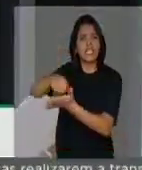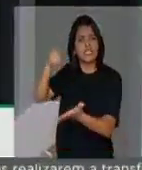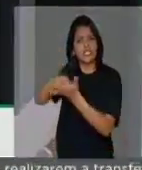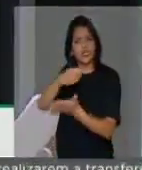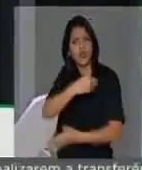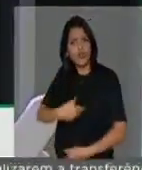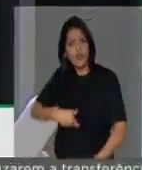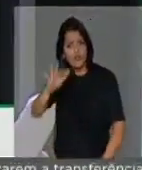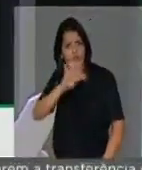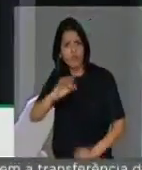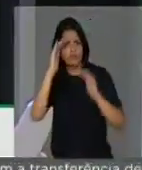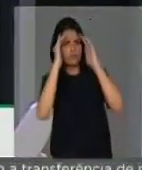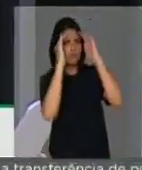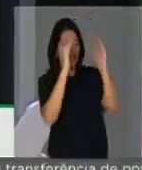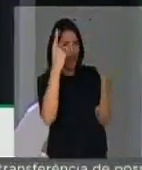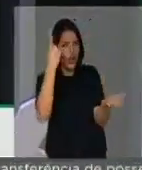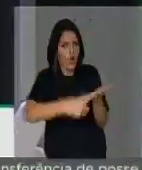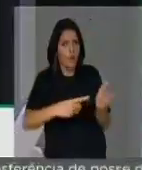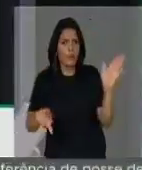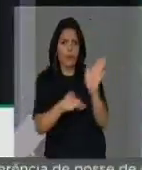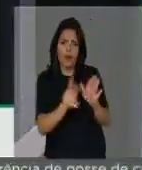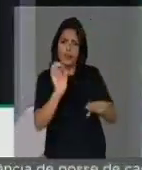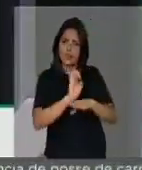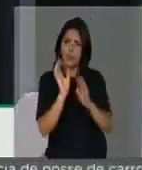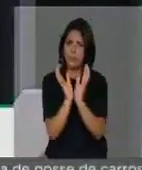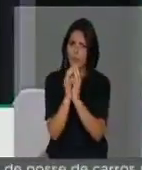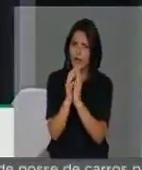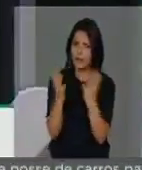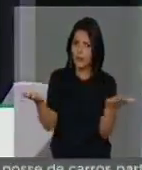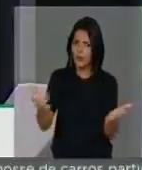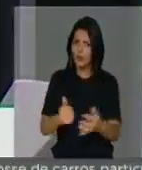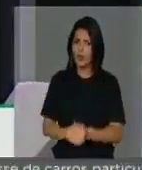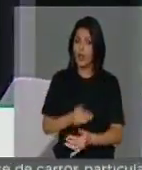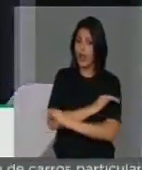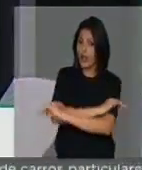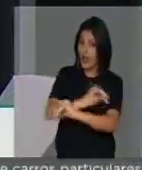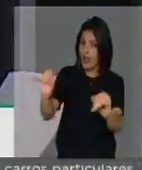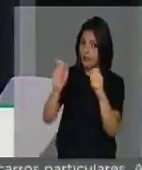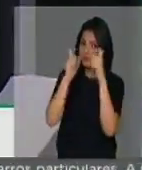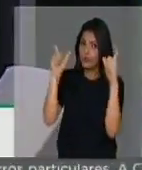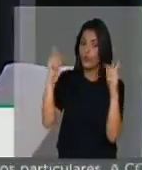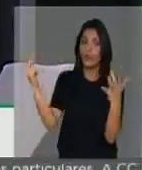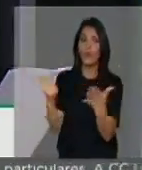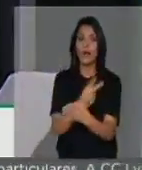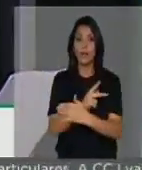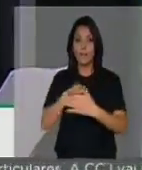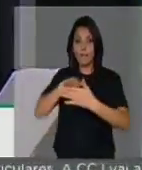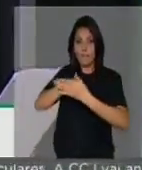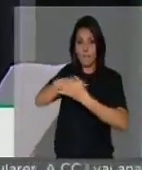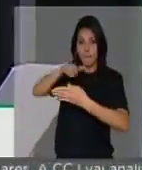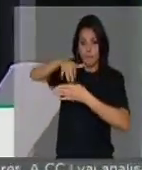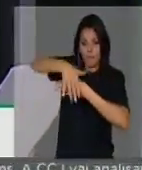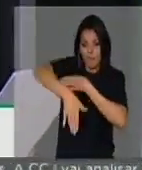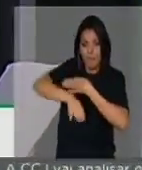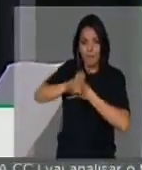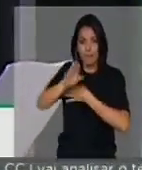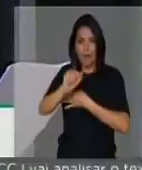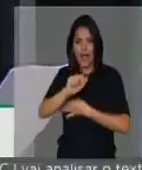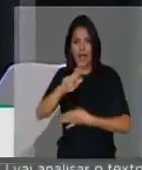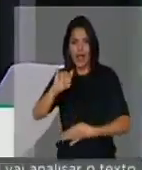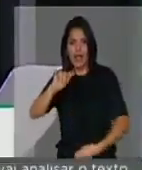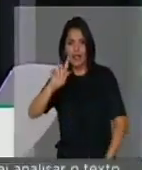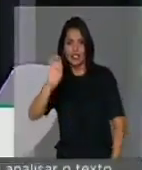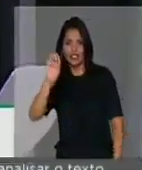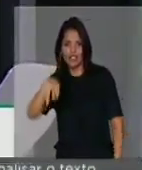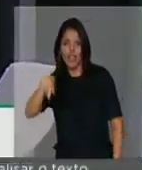seus compromissos com o Estado de Pernambuco. Começo por fazer um alerta urgente para a situação da barragem de Jucazinho. A situação é